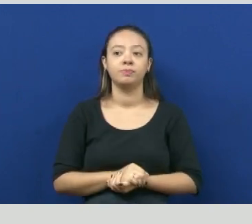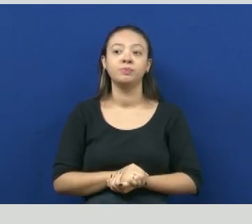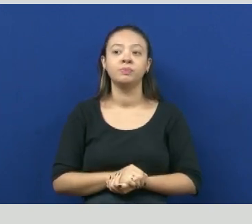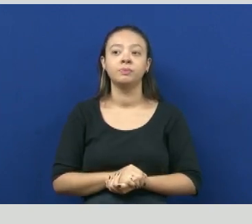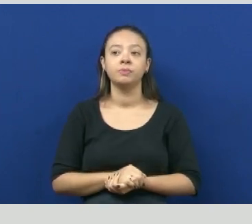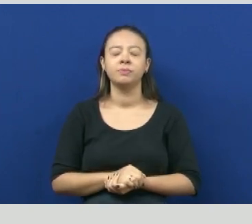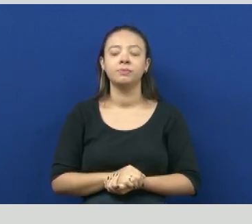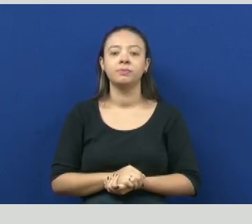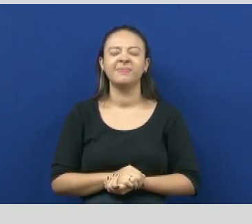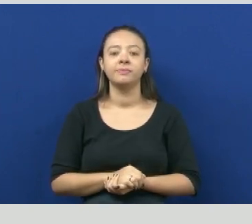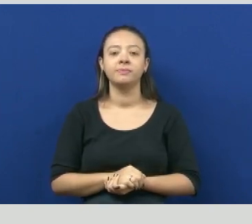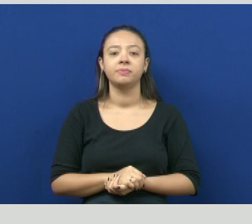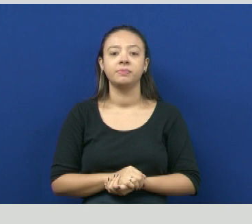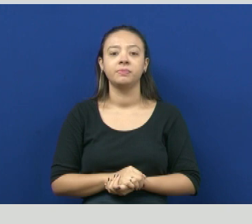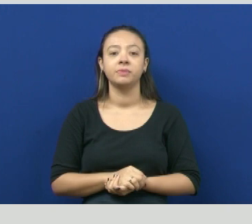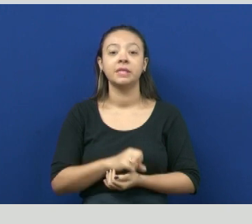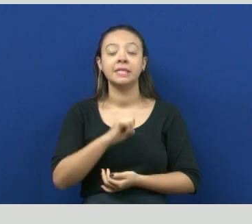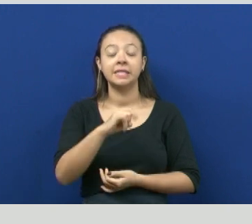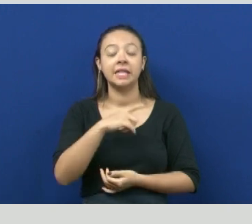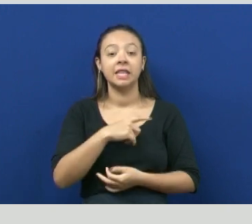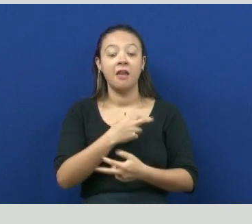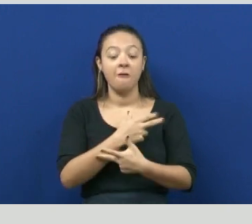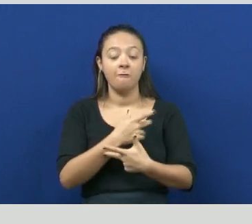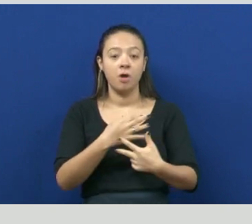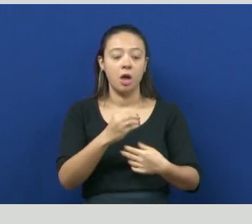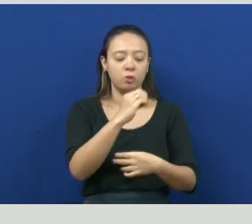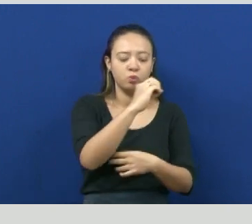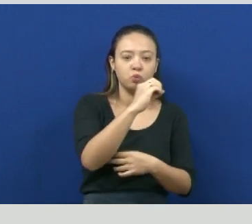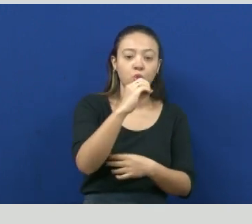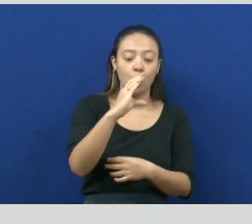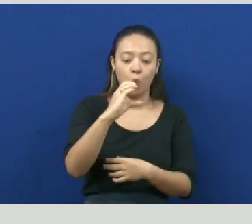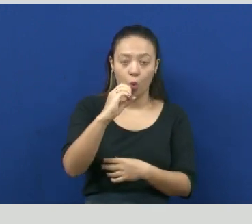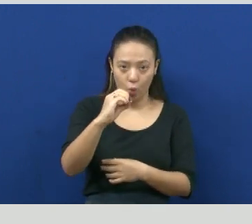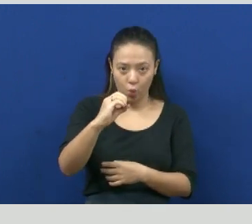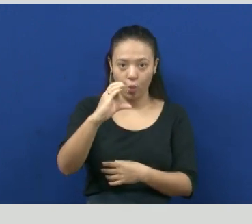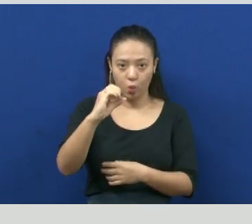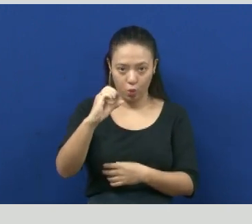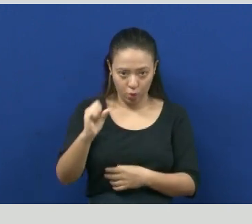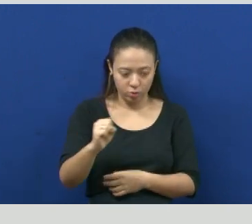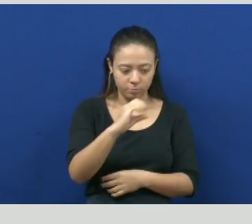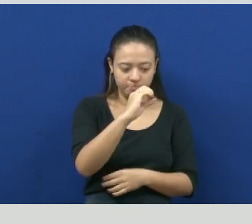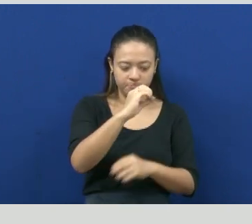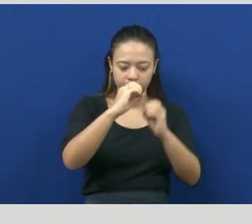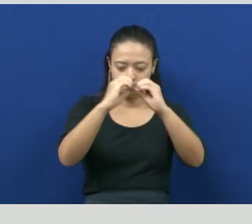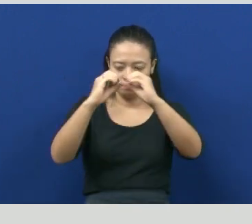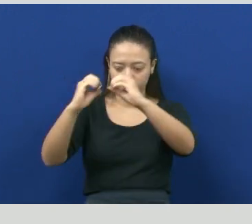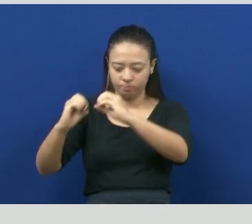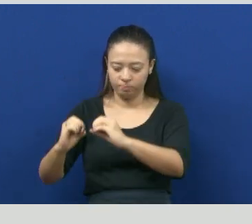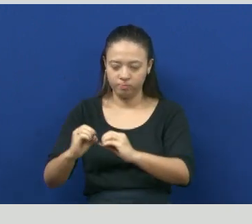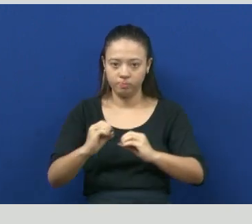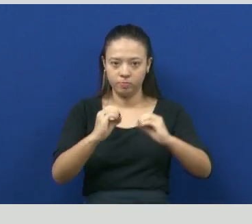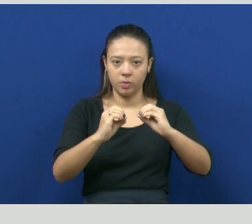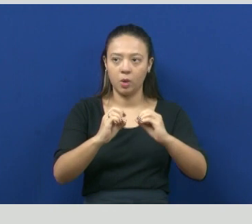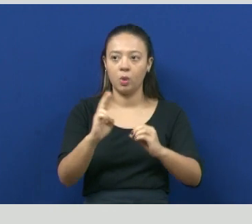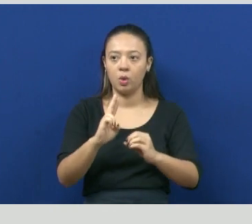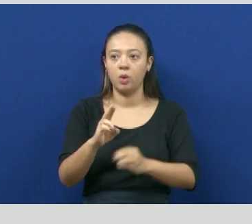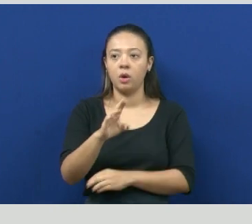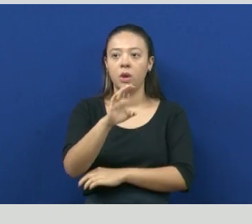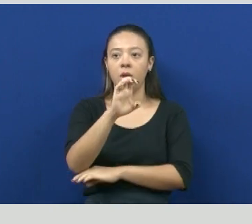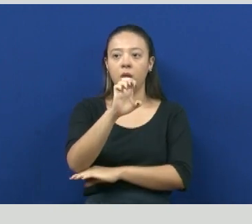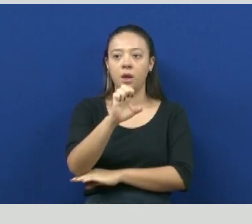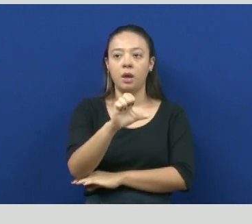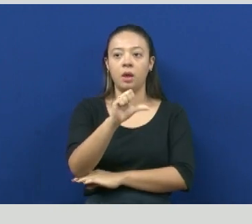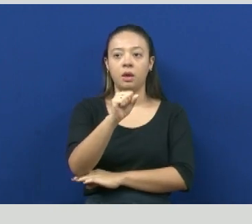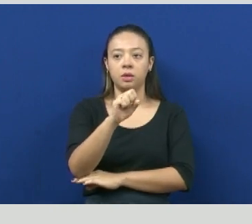Quando nós formamos um conjunto de cocos em forma de colar, chamamos de estreptococos.